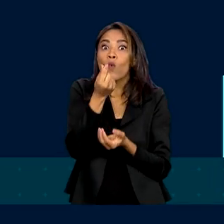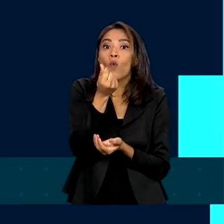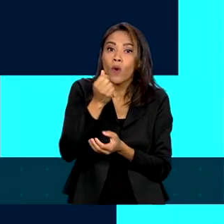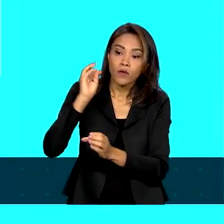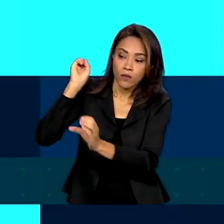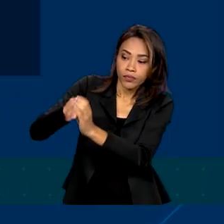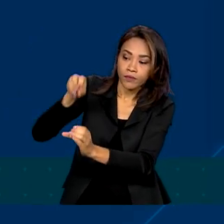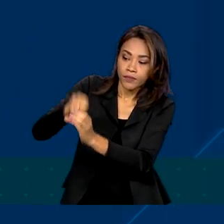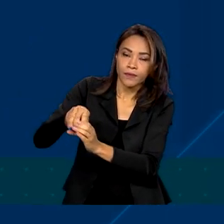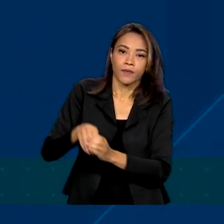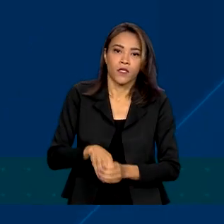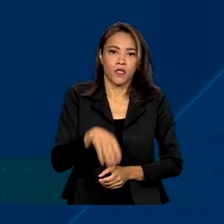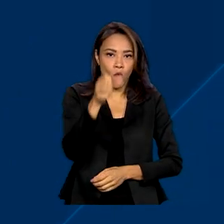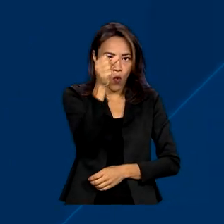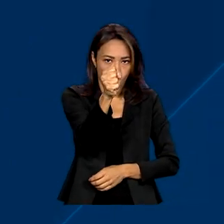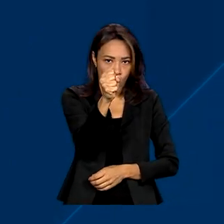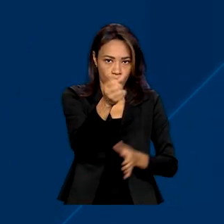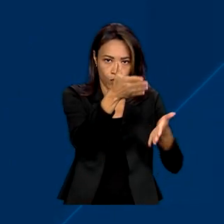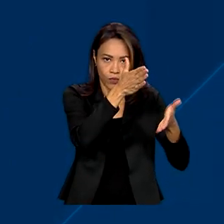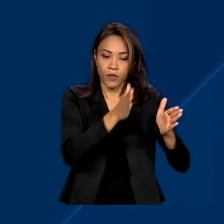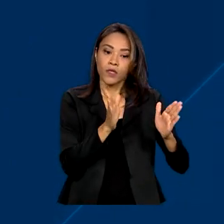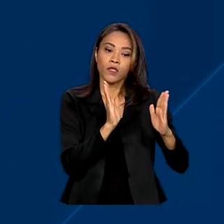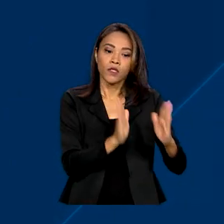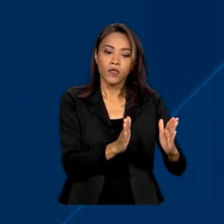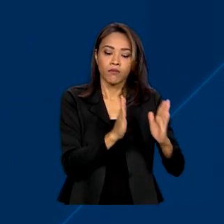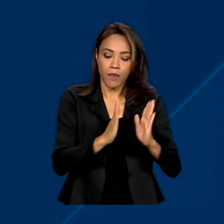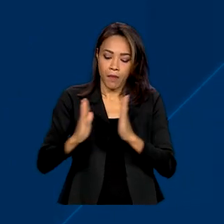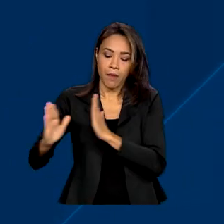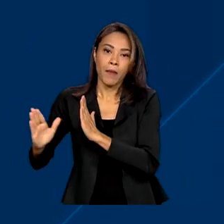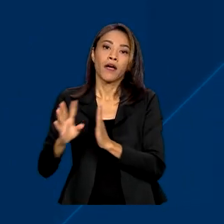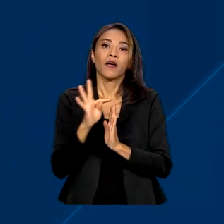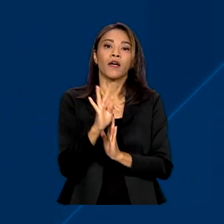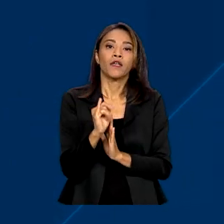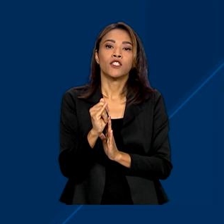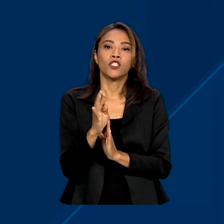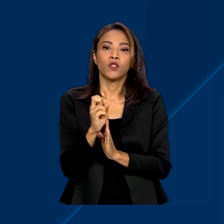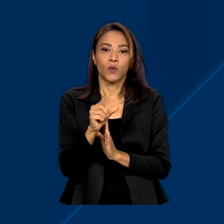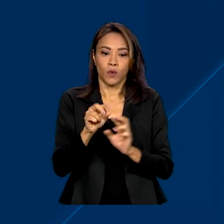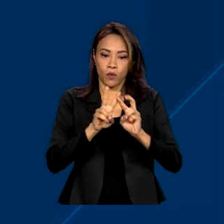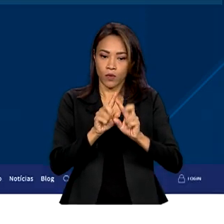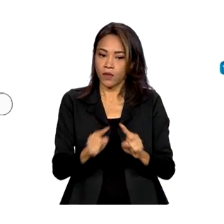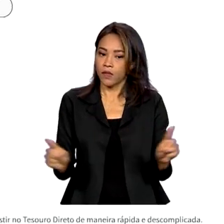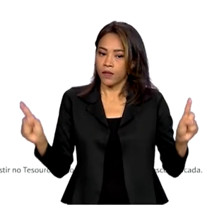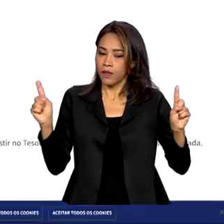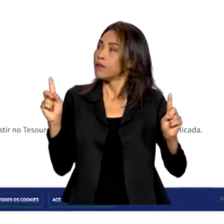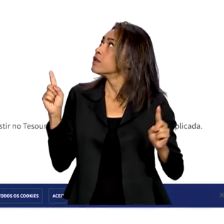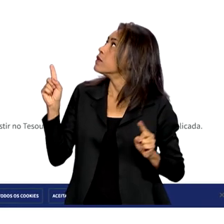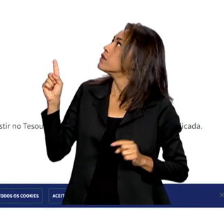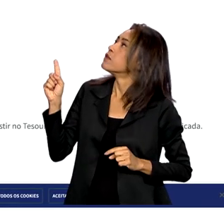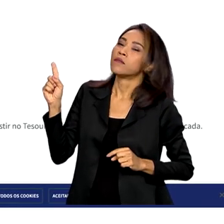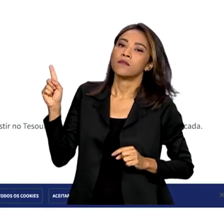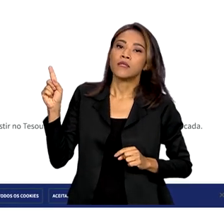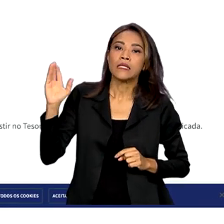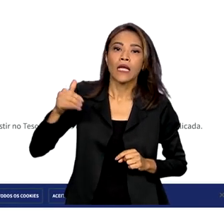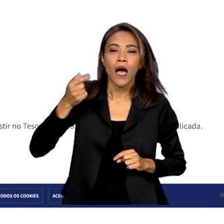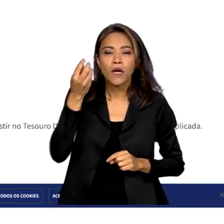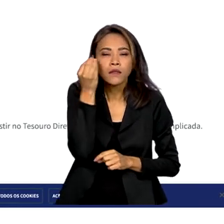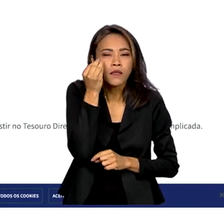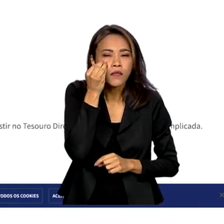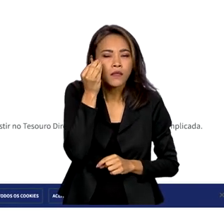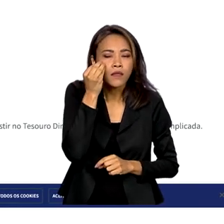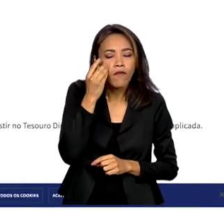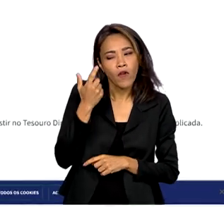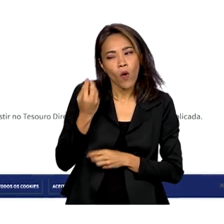alcançá-la. São oito títulos diferentes dentro do Renda Mais. No site do Tesouro Direto, é possível fazer uma simulação.